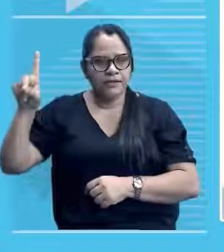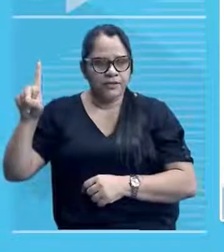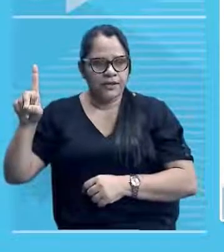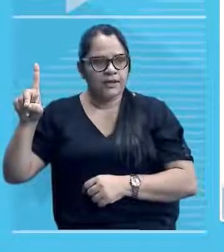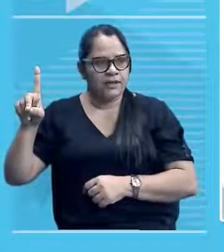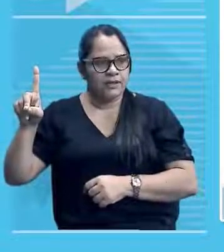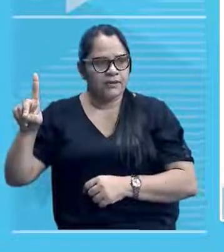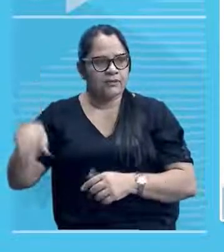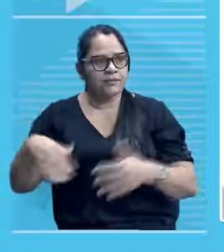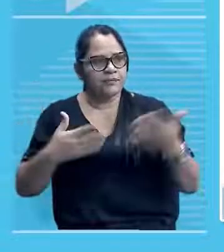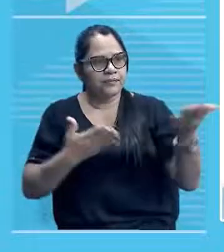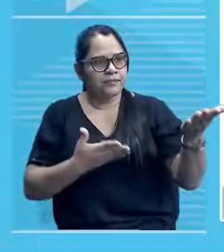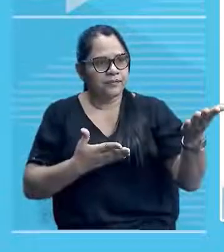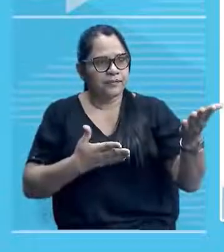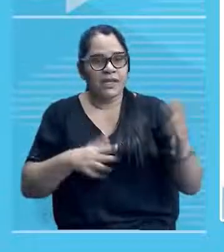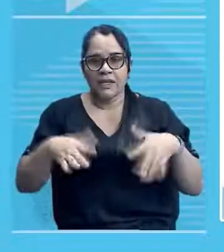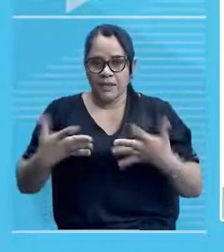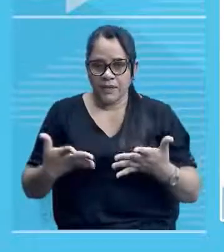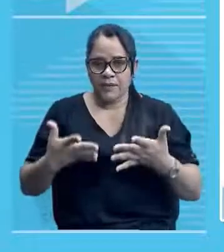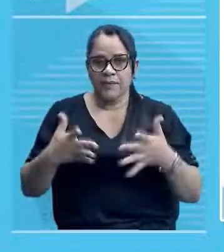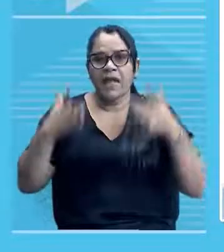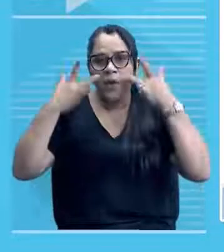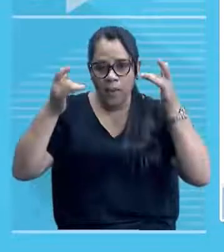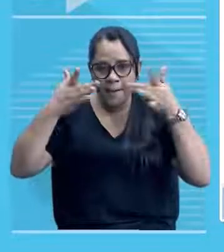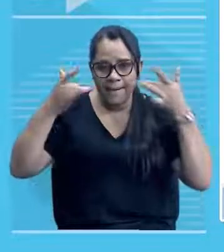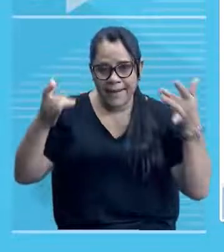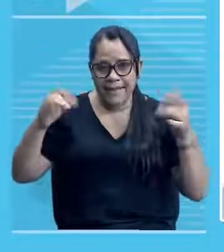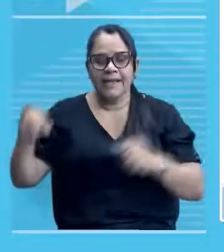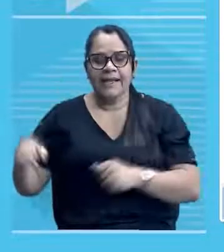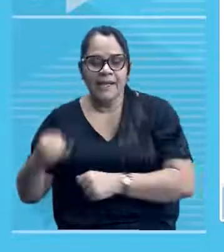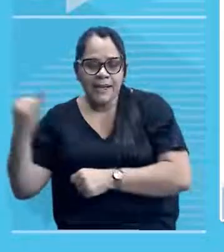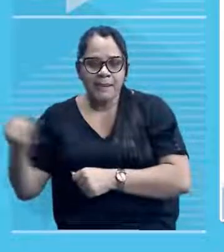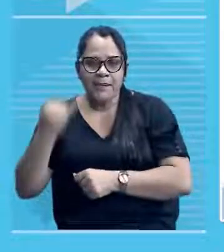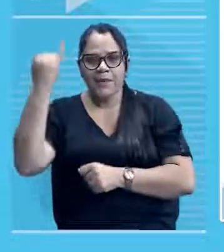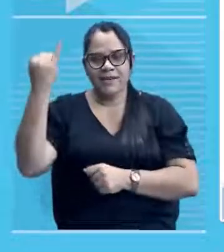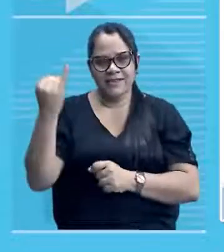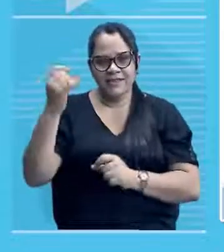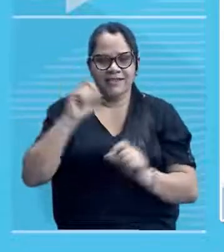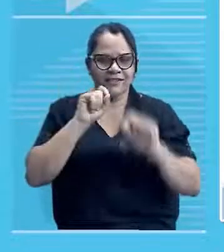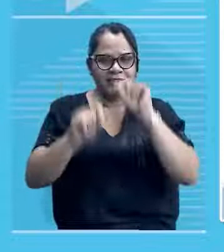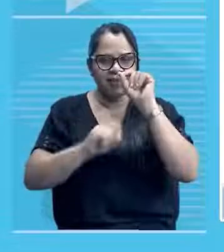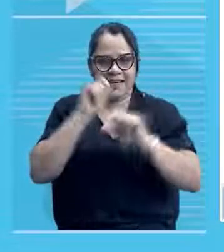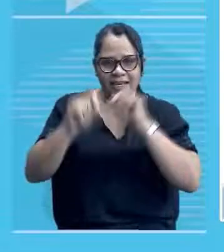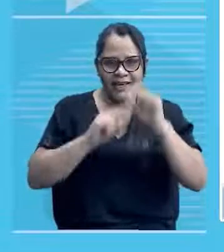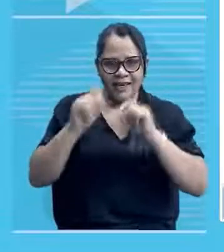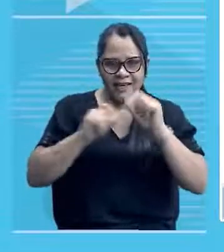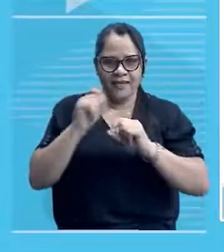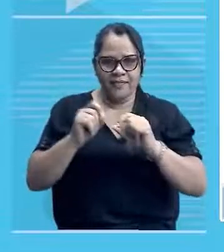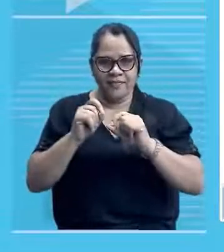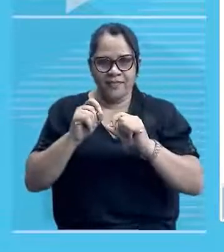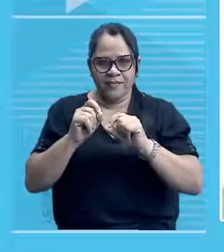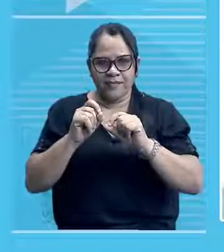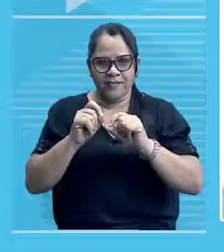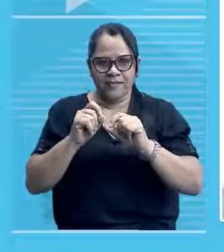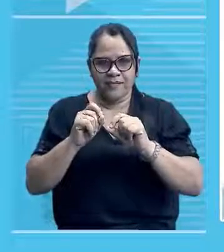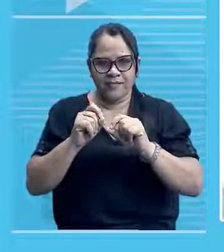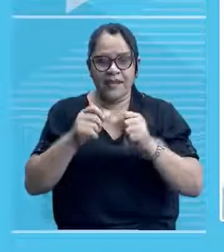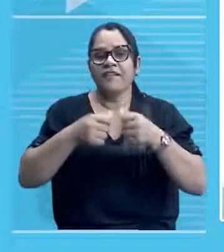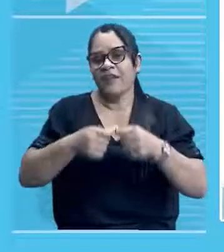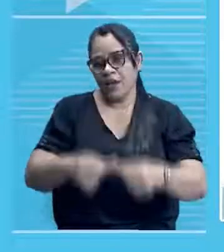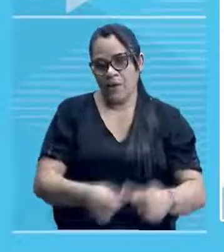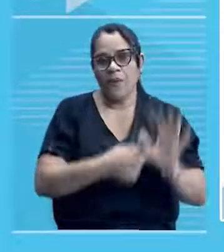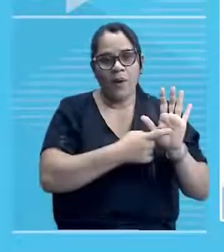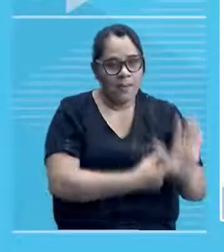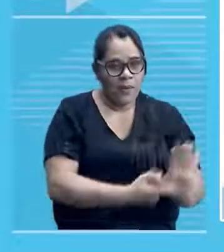vocês, é uma peça, né? Uma peça muito importante, que ficou em cartaz no Teatro 4 de Setembro